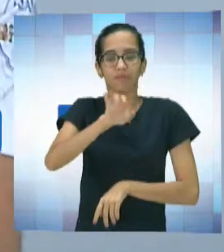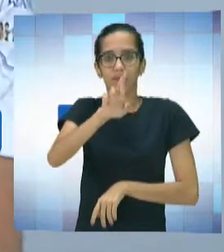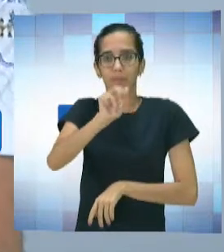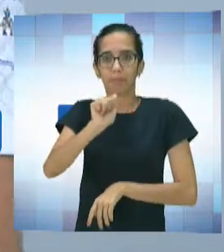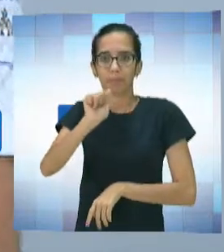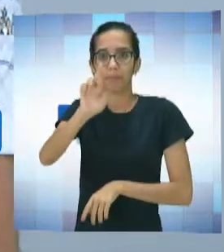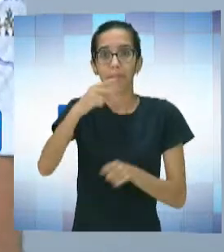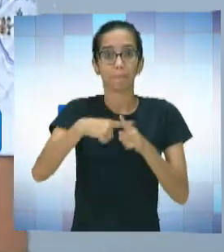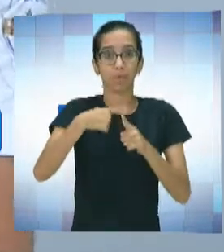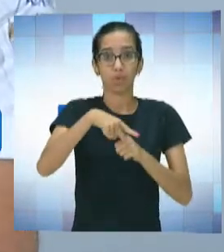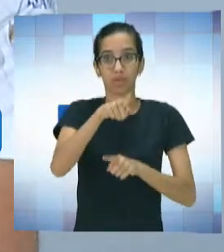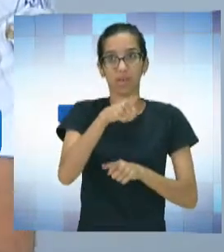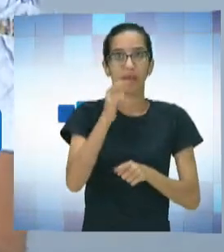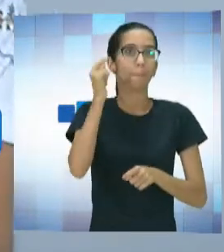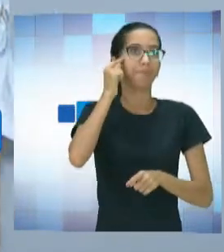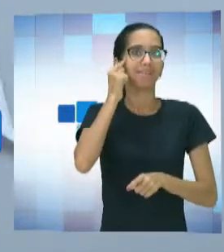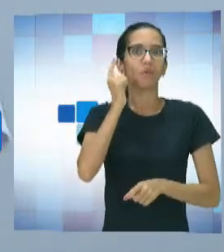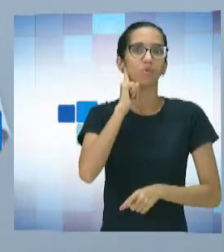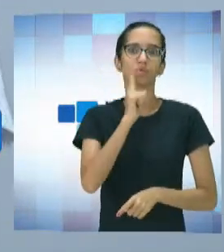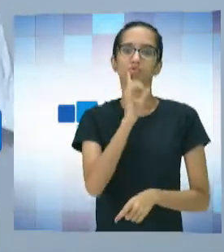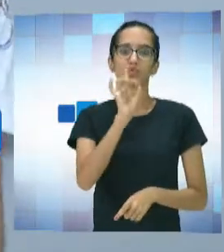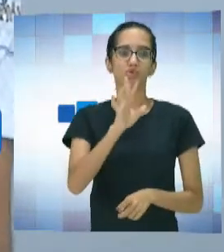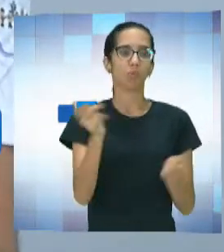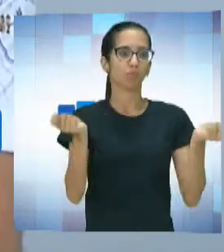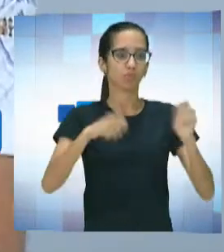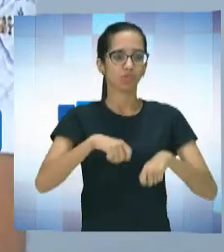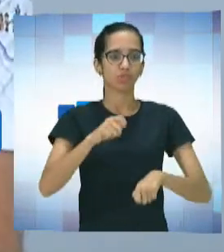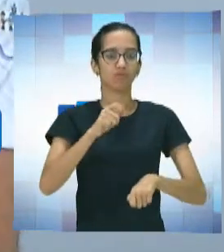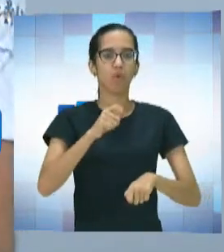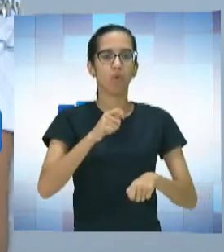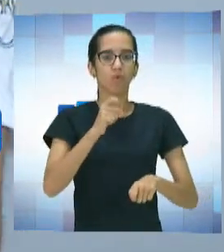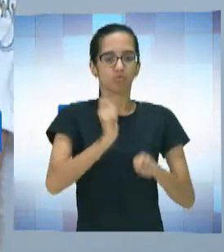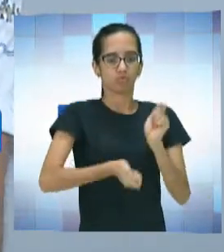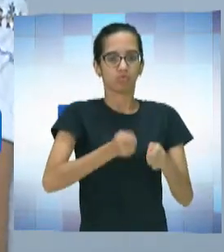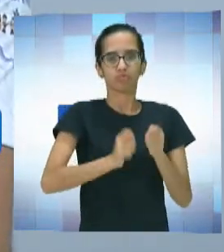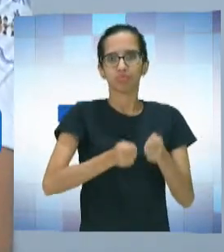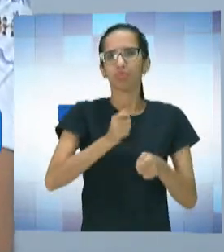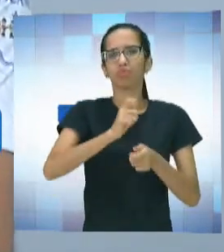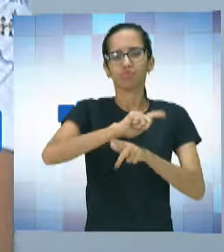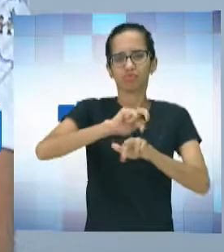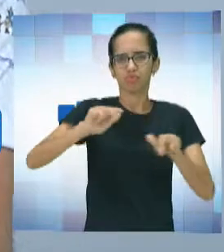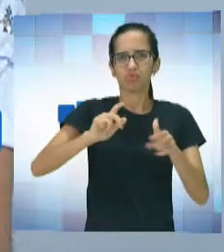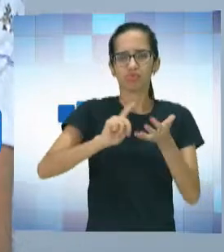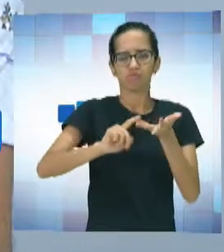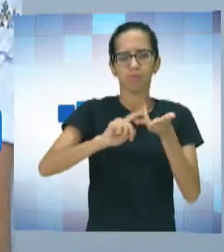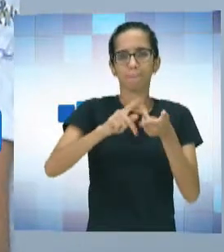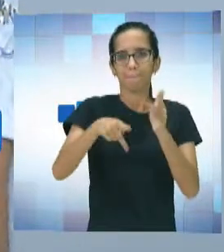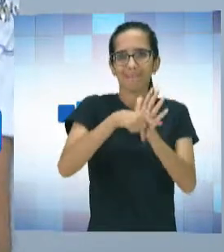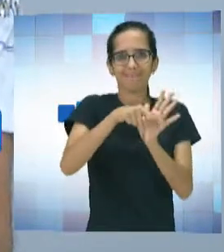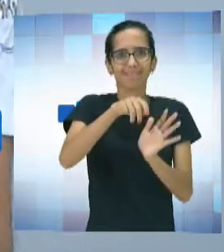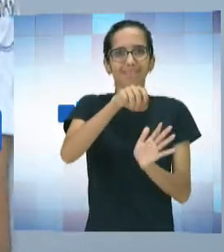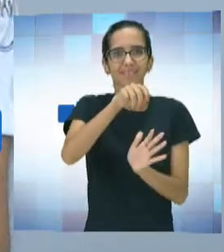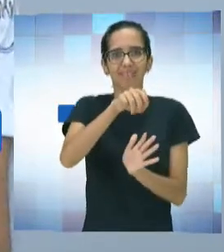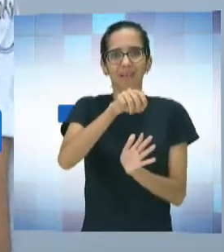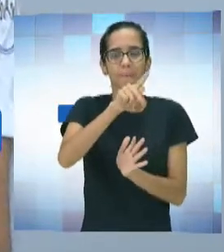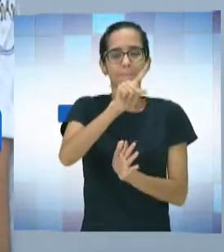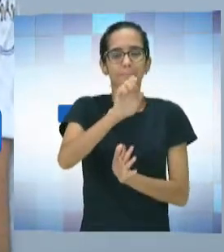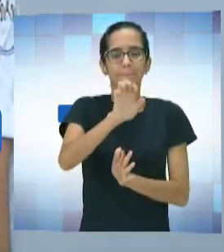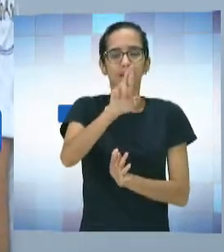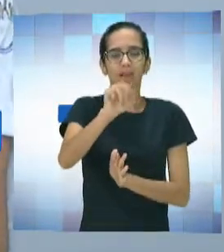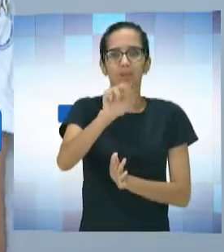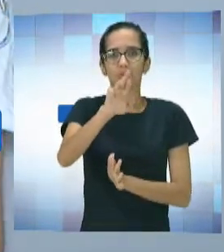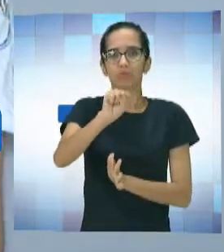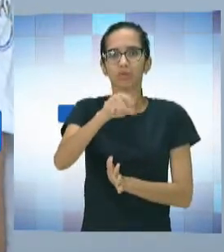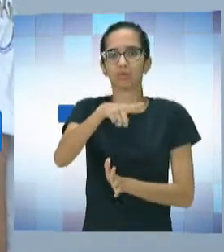tocar só instrumentos percussores. Sim. Então, assim, mas foi quebrado esse tabu, que o surdo, ele pode tocar um instrumento de sopro, sim.